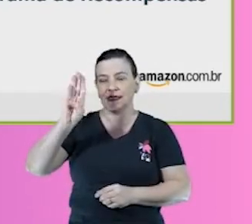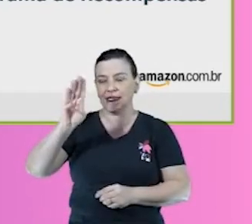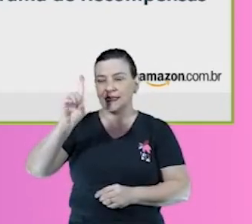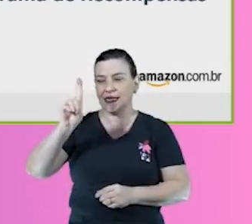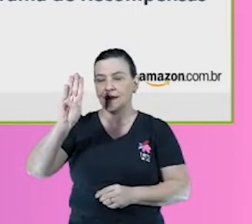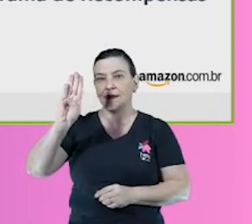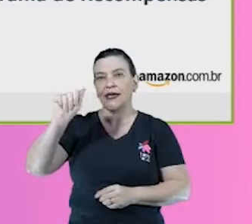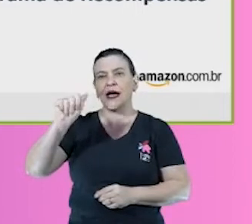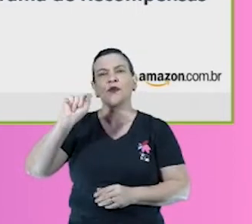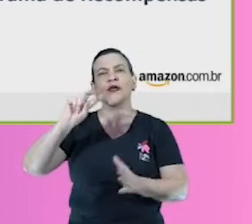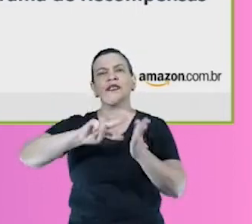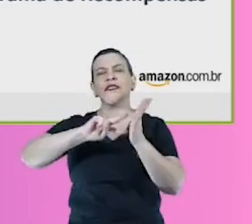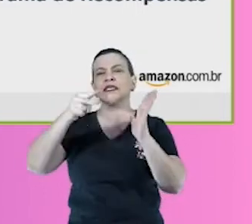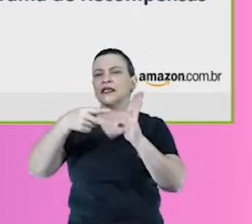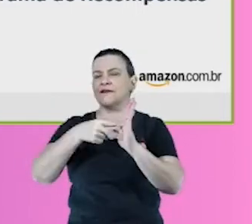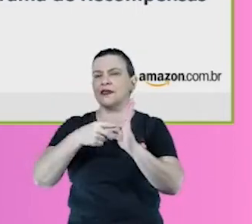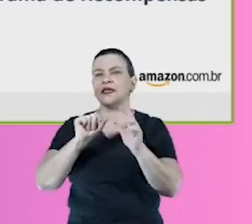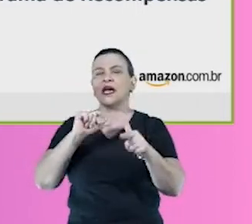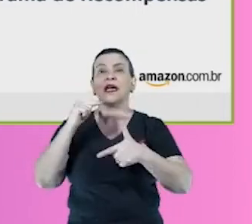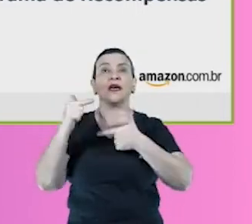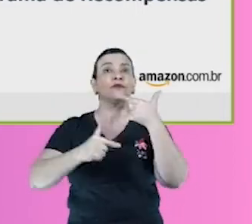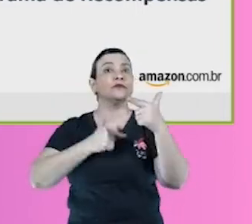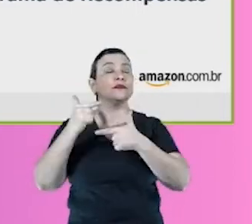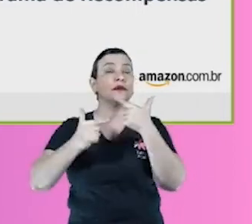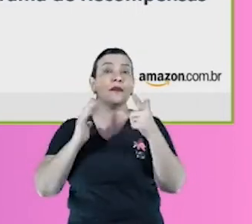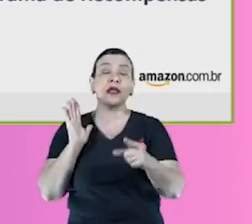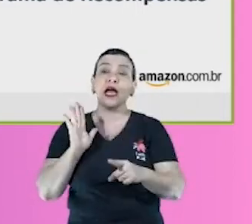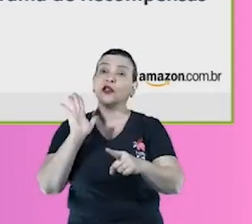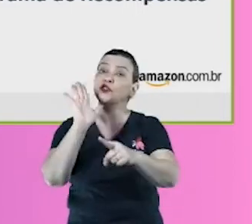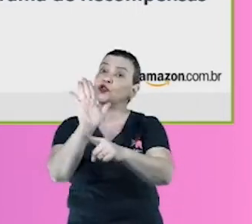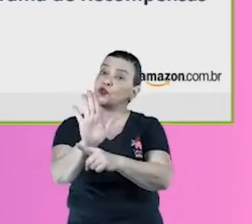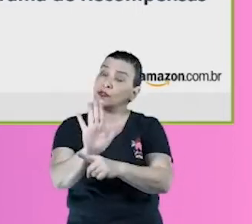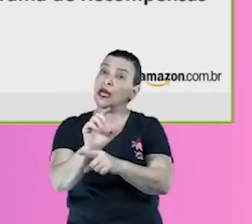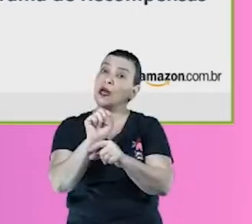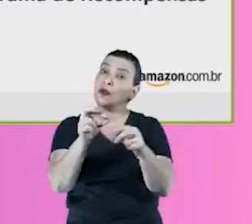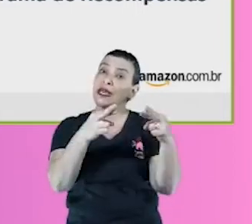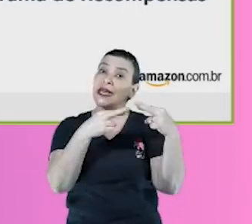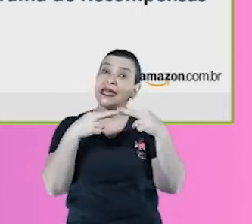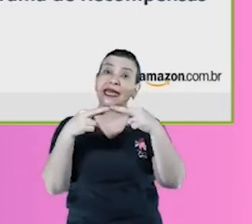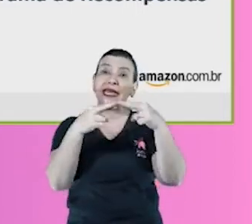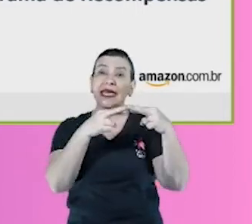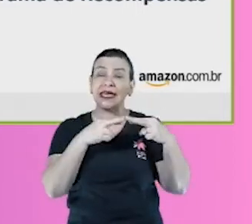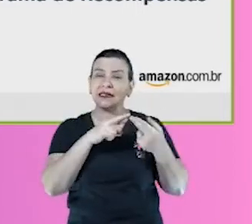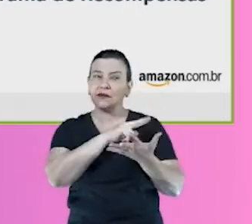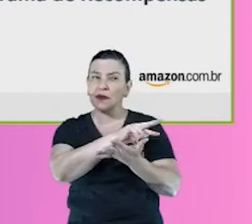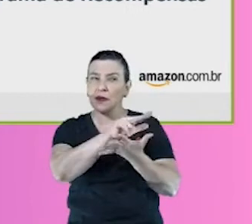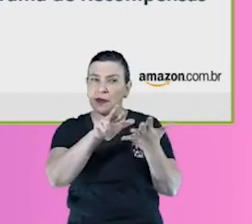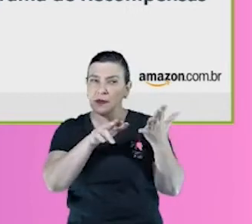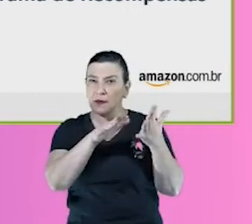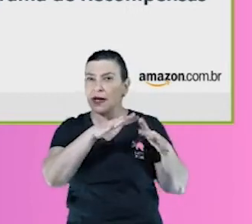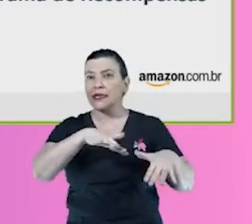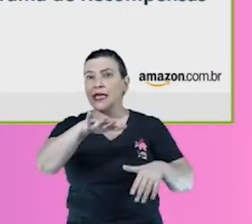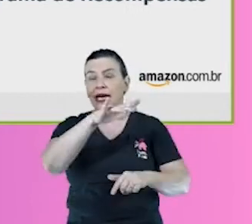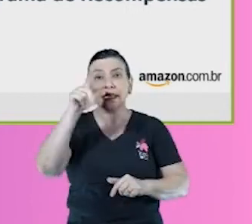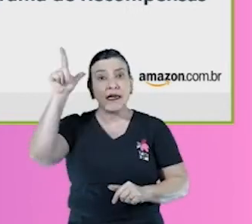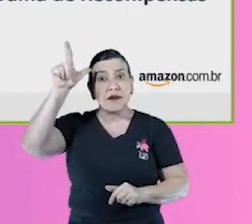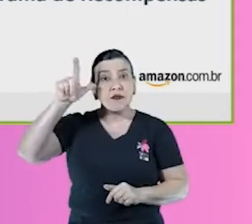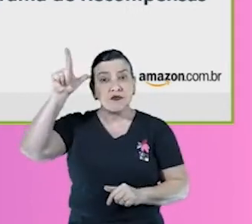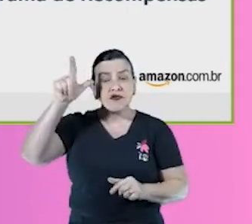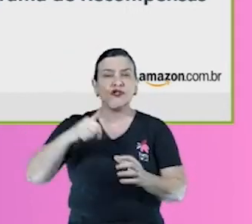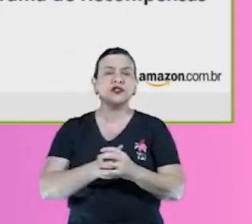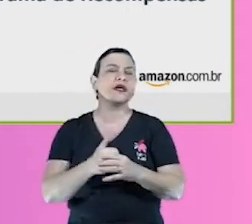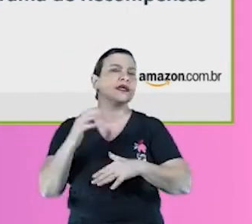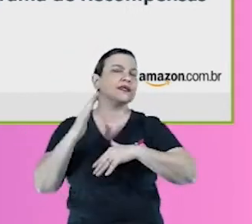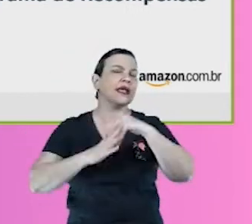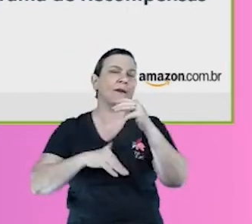O DBA é um serviço que vai beneficiar por meio da nossa rede de provedores e serviços logísticos. Ou seja, na prática, como funciona.